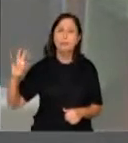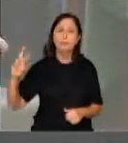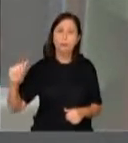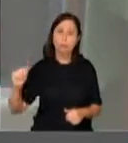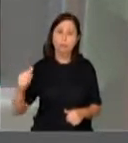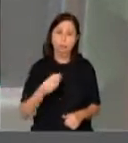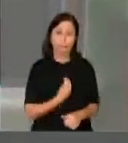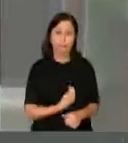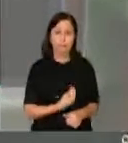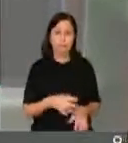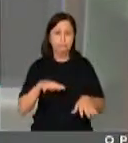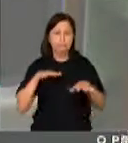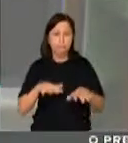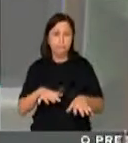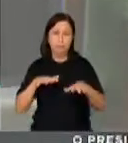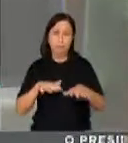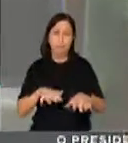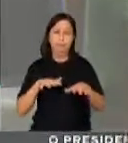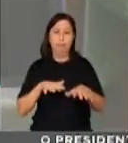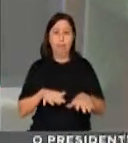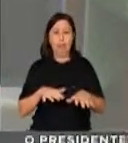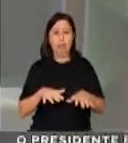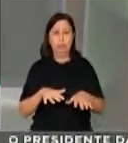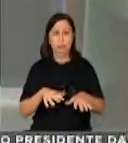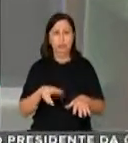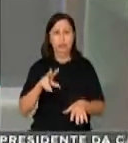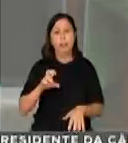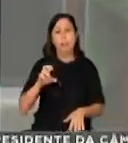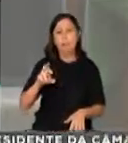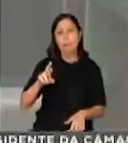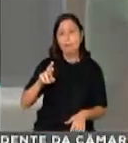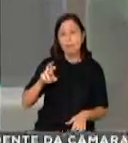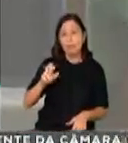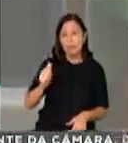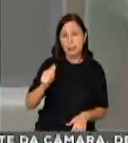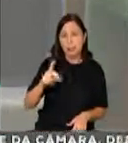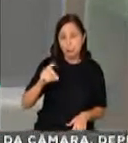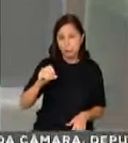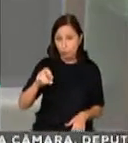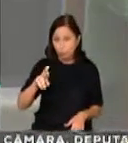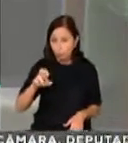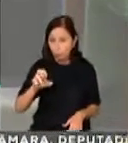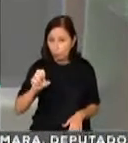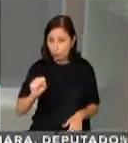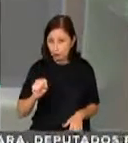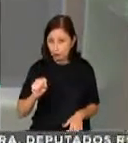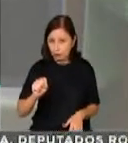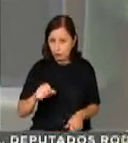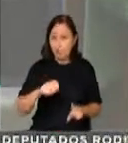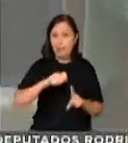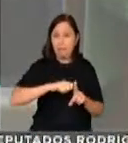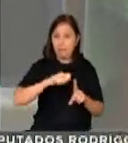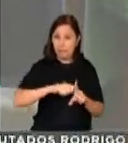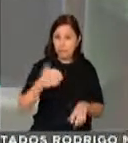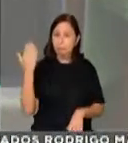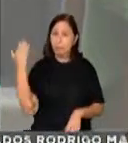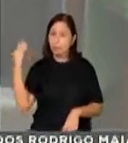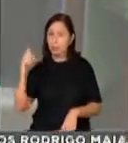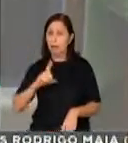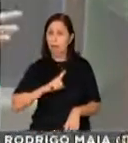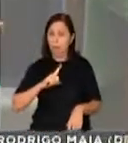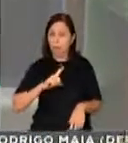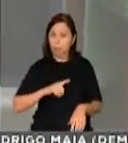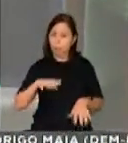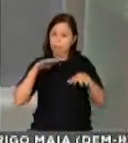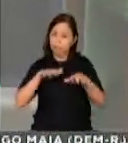na marcha dos vereadores. Essa marcha dos prefeitos que aconteceu o mês passado, meu querido Medeiros deixou o